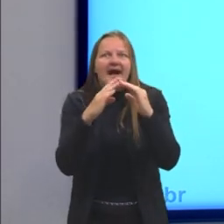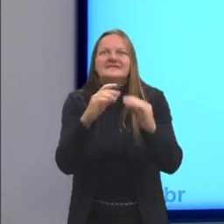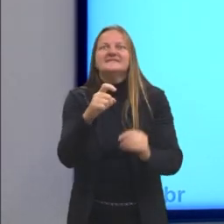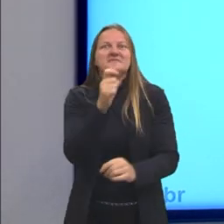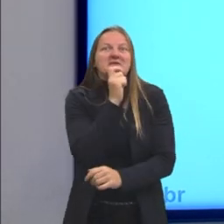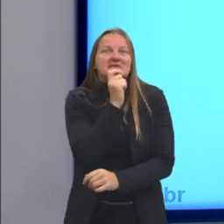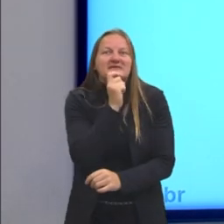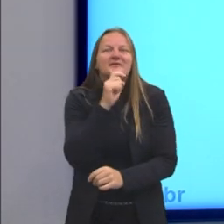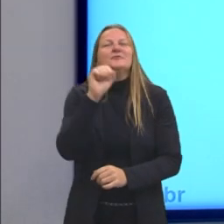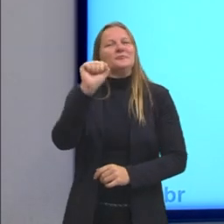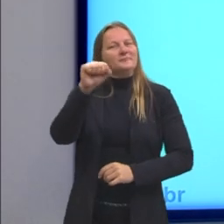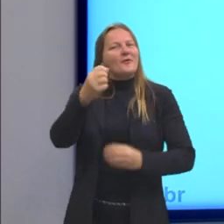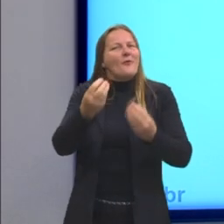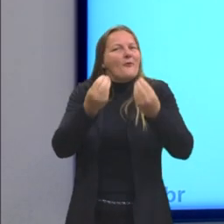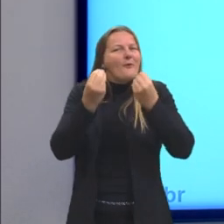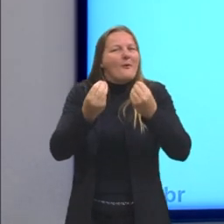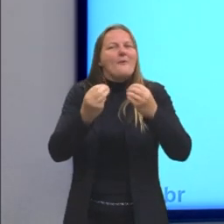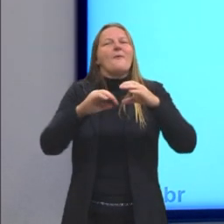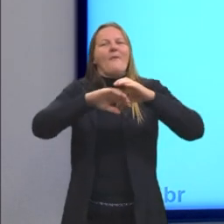Como que isso dá certo?